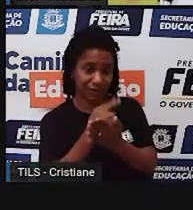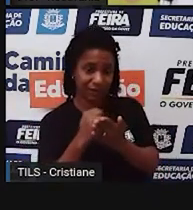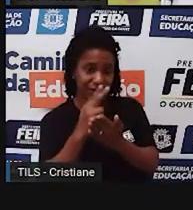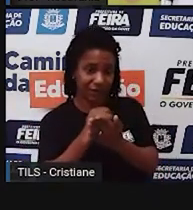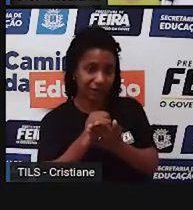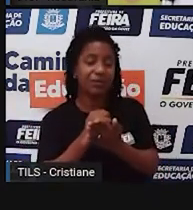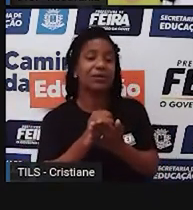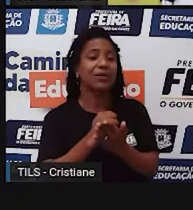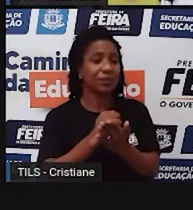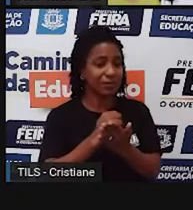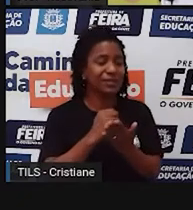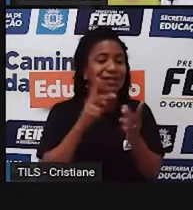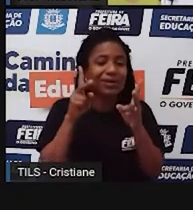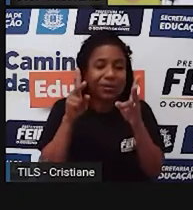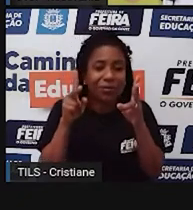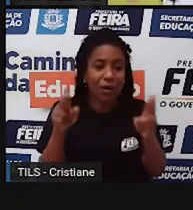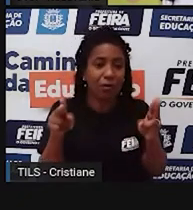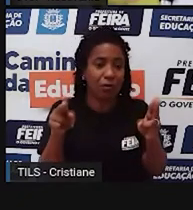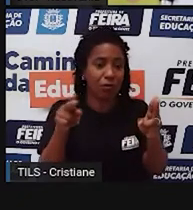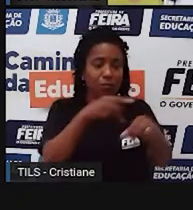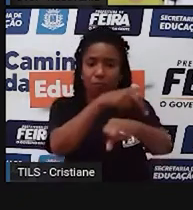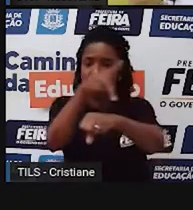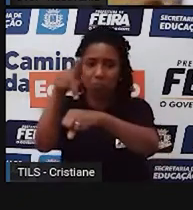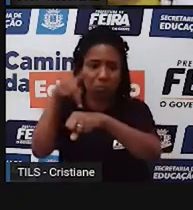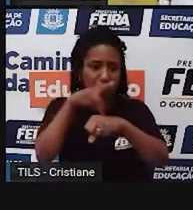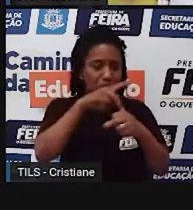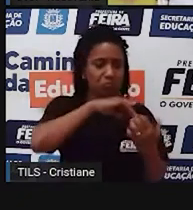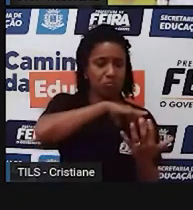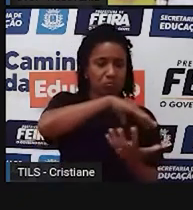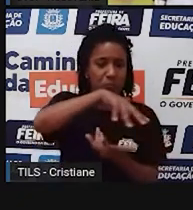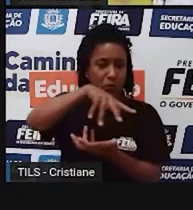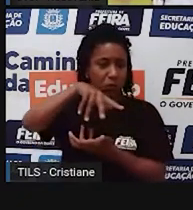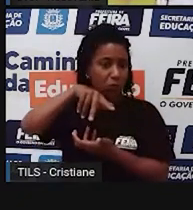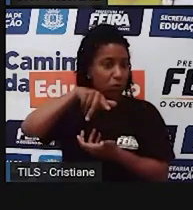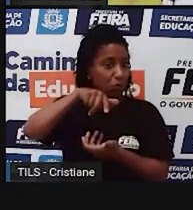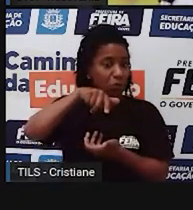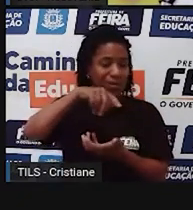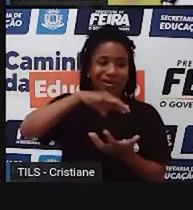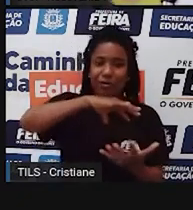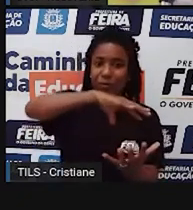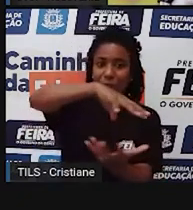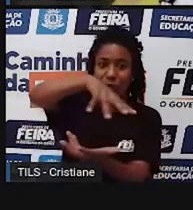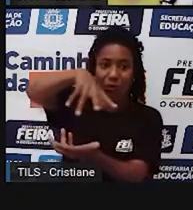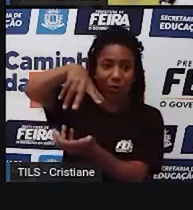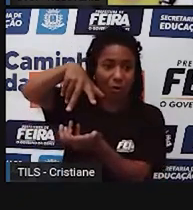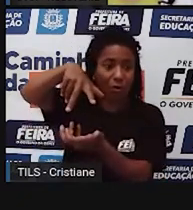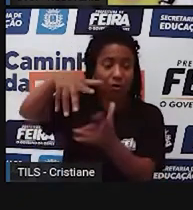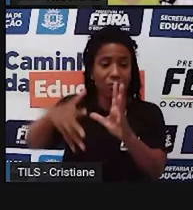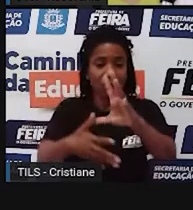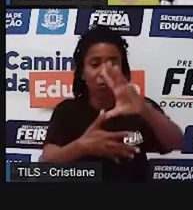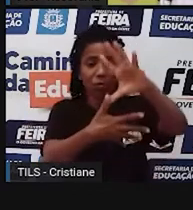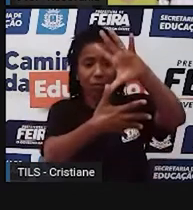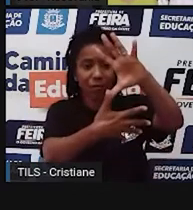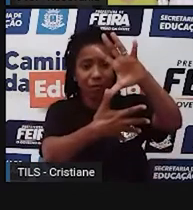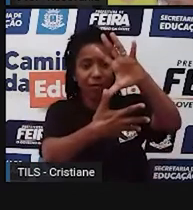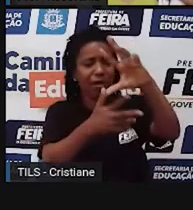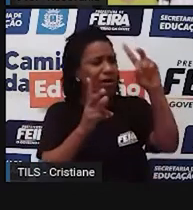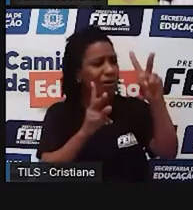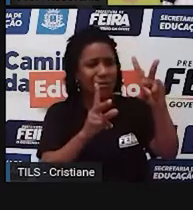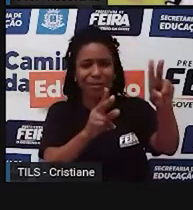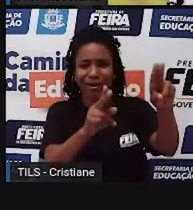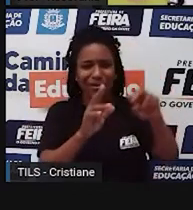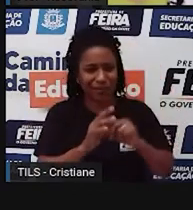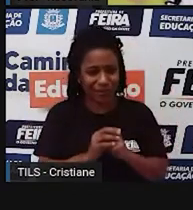semelhantes. Então, observe que a gente tem um mapa-monde, ele é igual, né, até quem tem acesso à internet, que abre